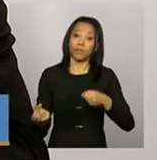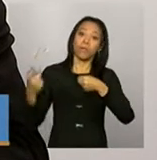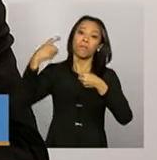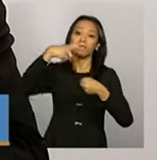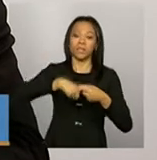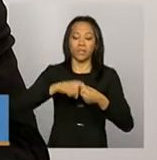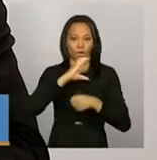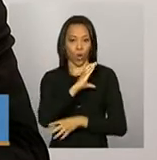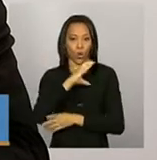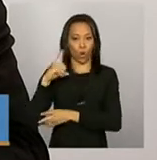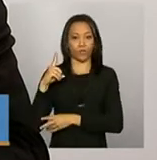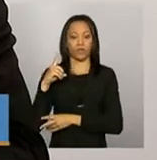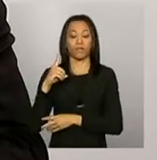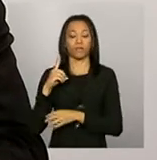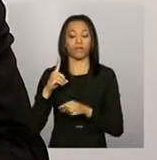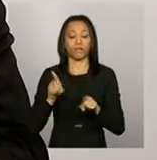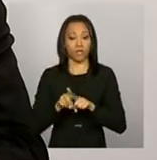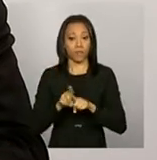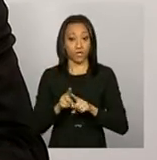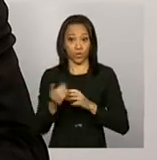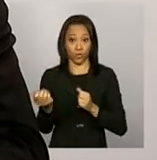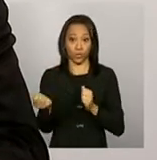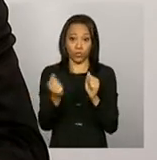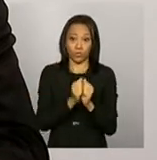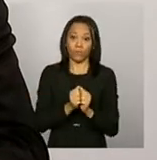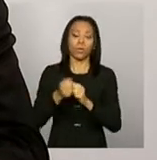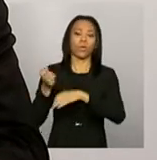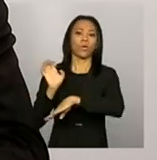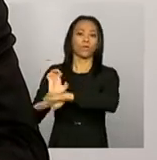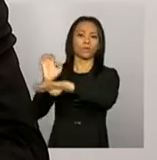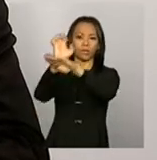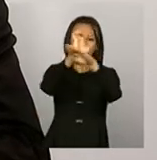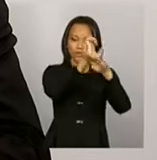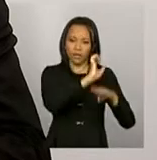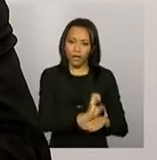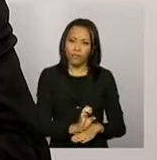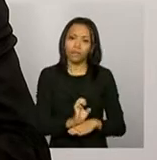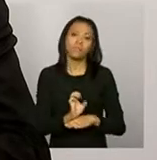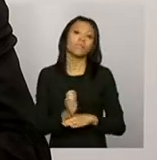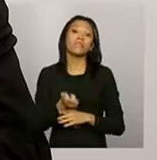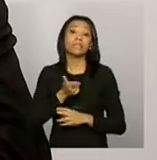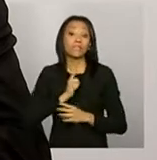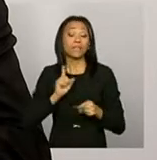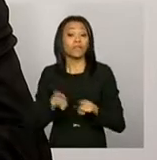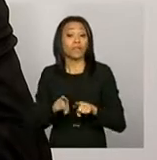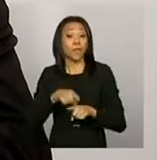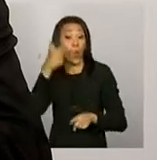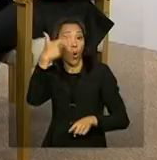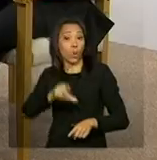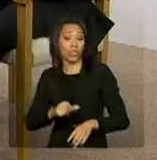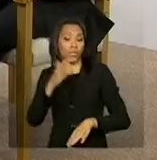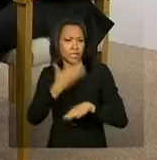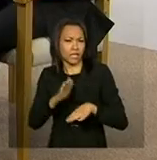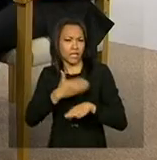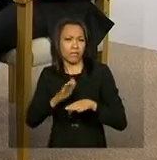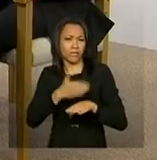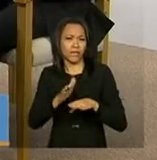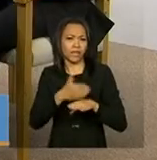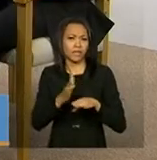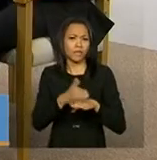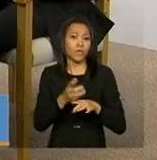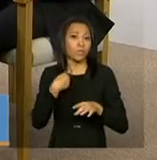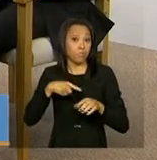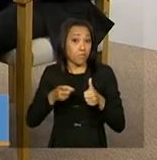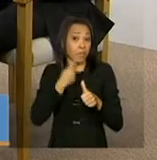coordenação dos estados. Há uma capacitação indireta, que nós capacitamos os